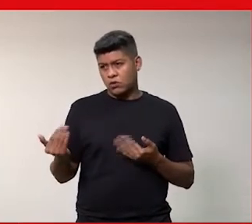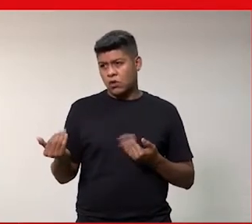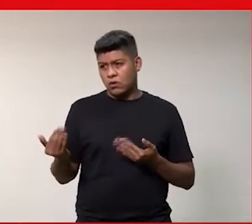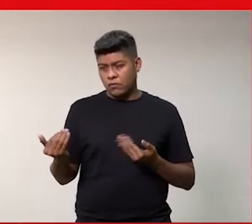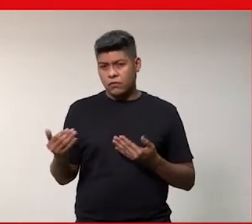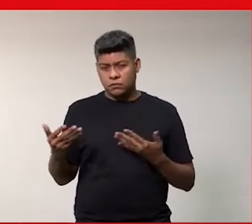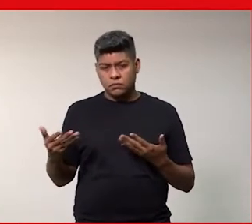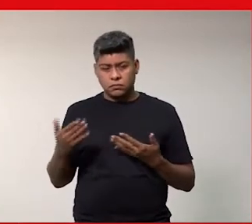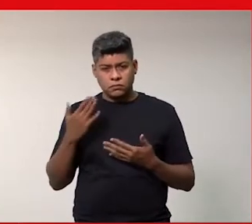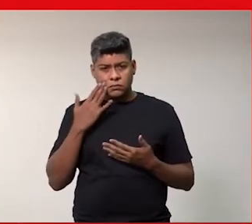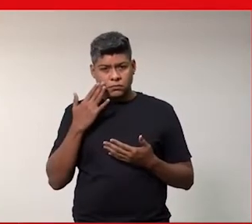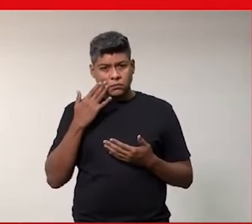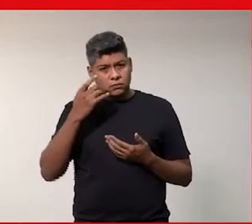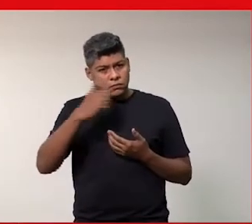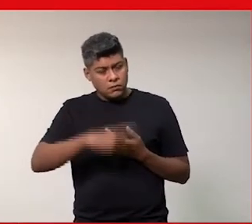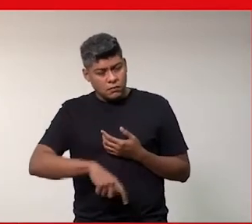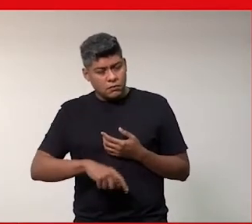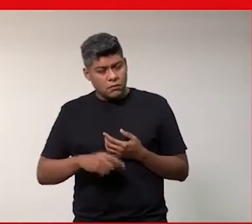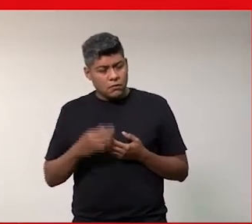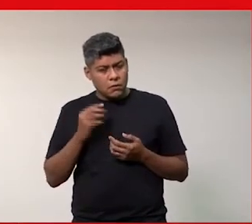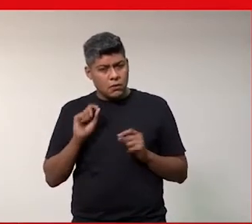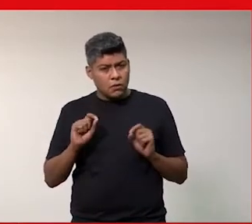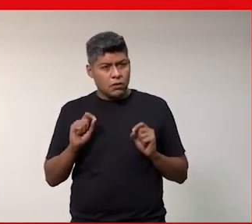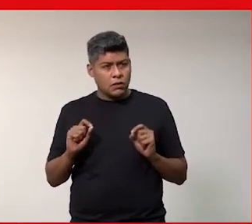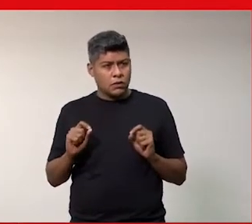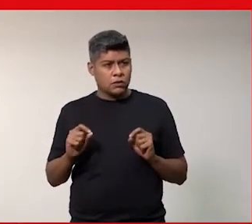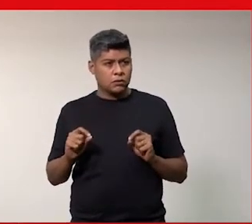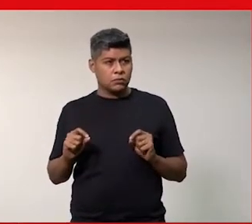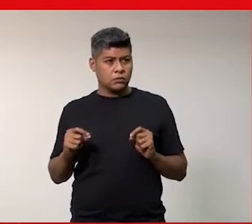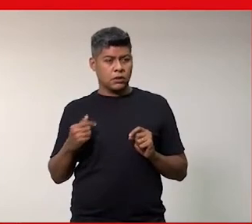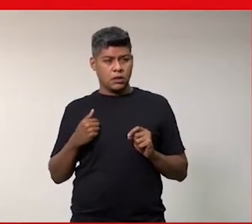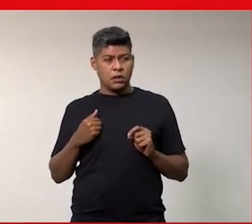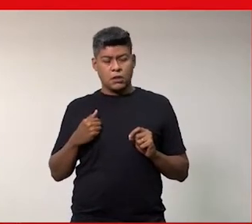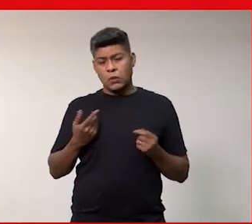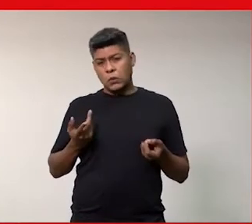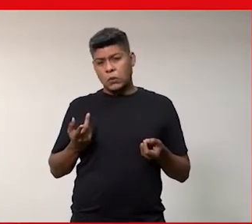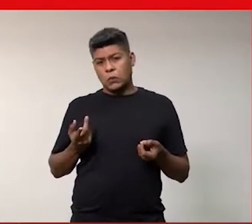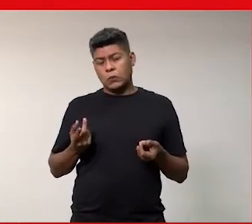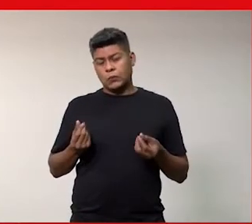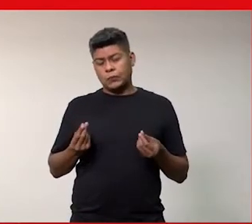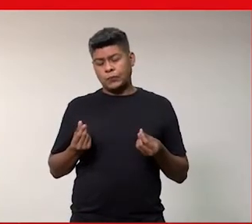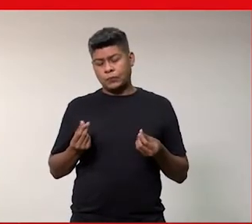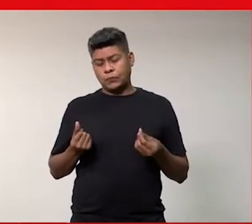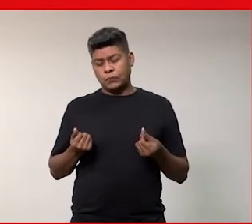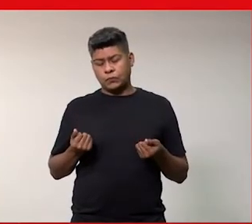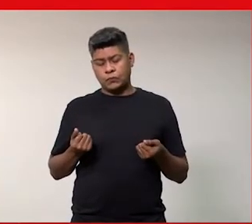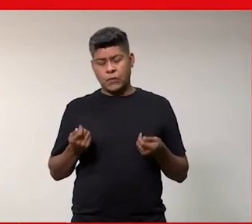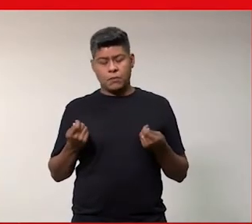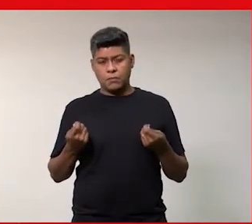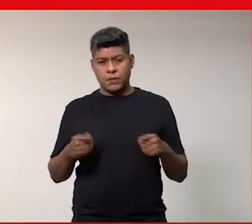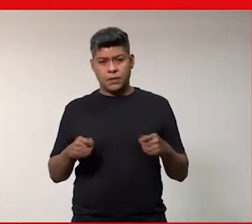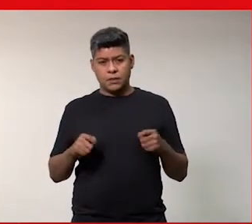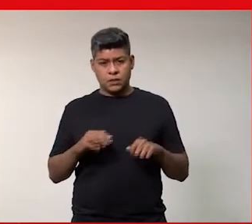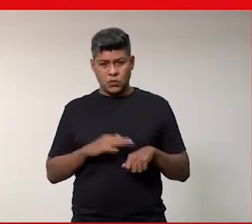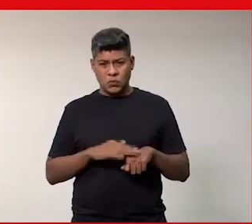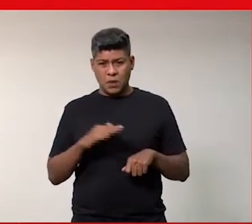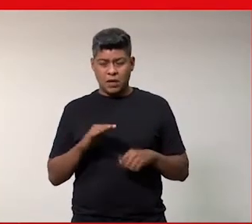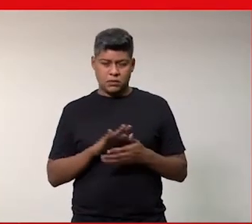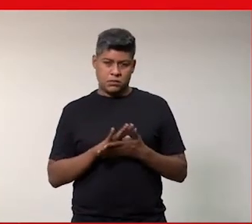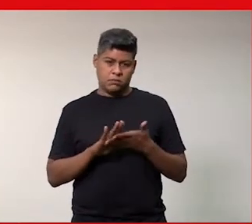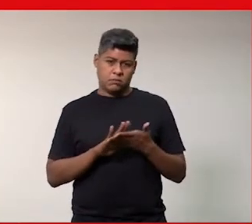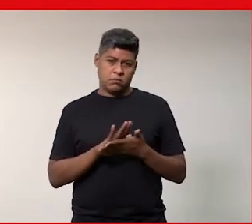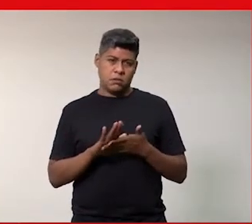assim obviamente eu já vou como é que eu vou dizendo assim eu não preciso mais né